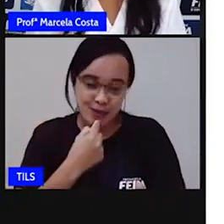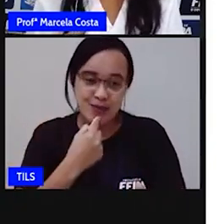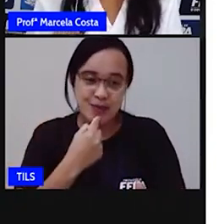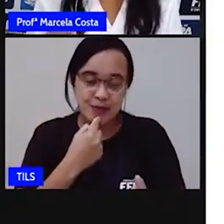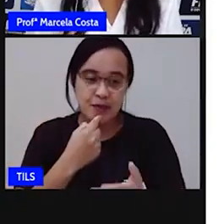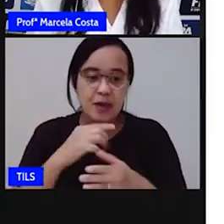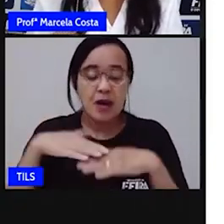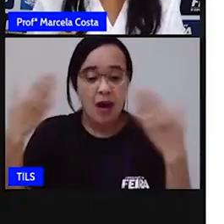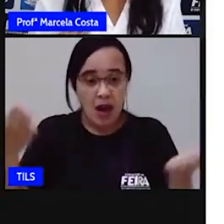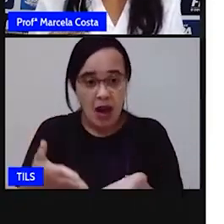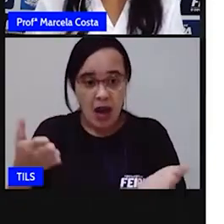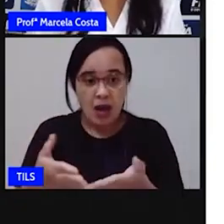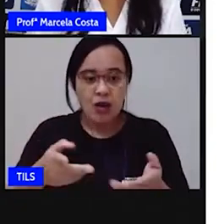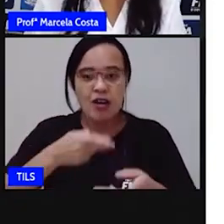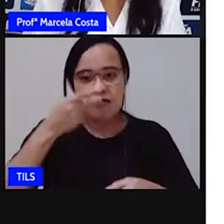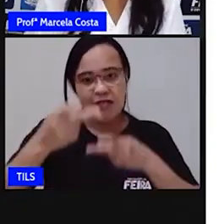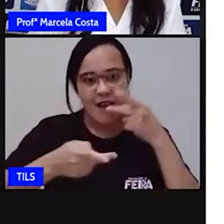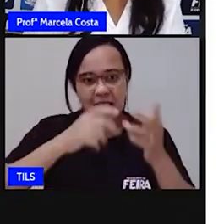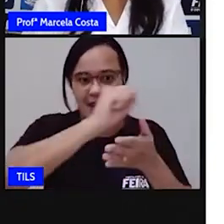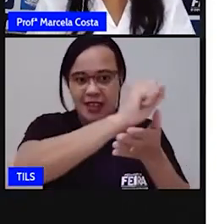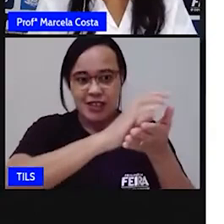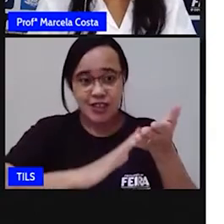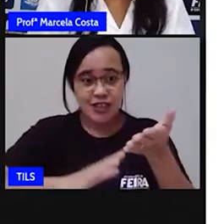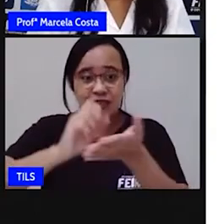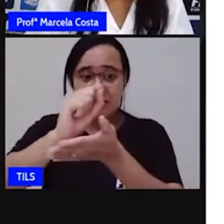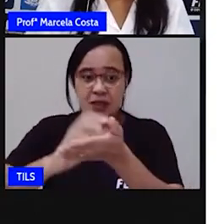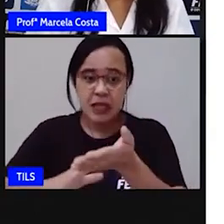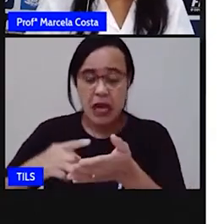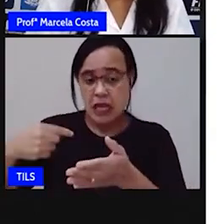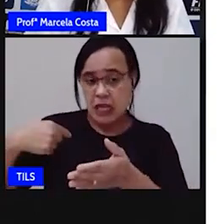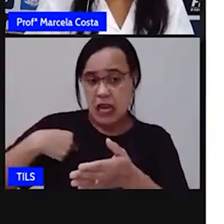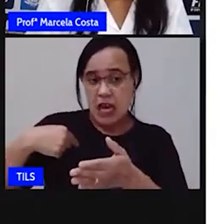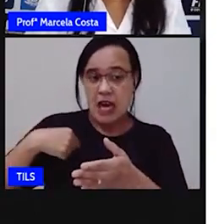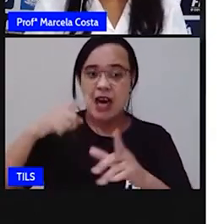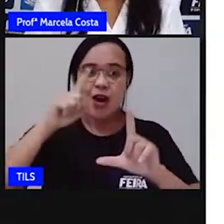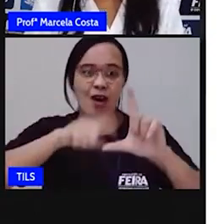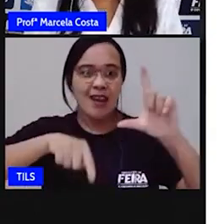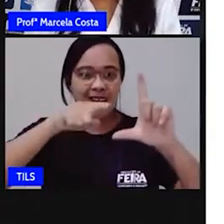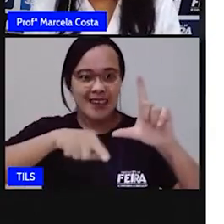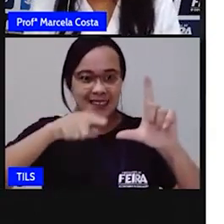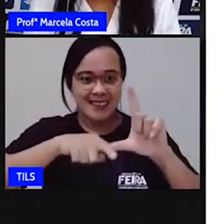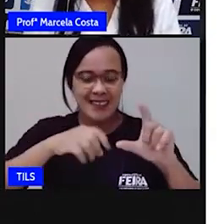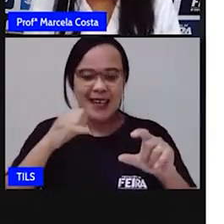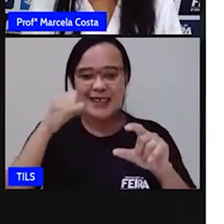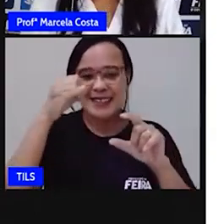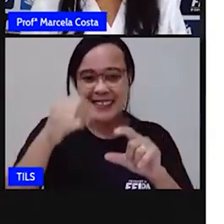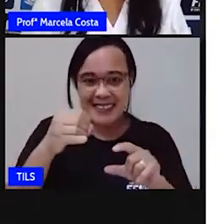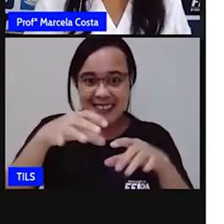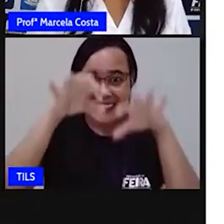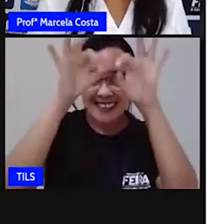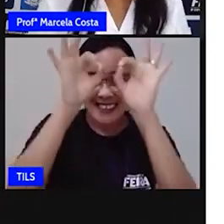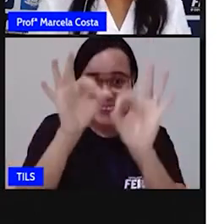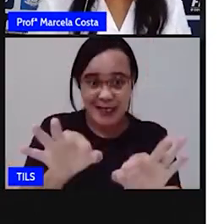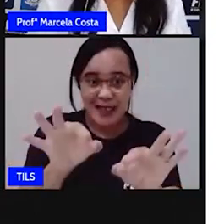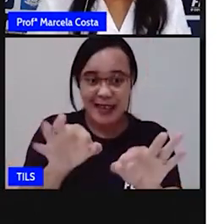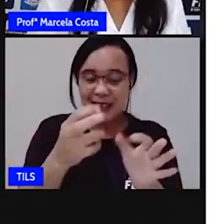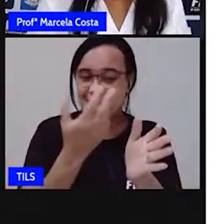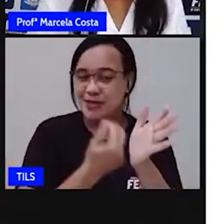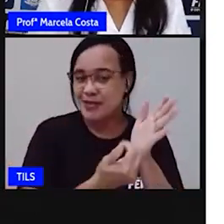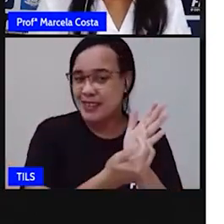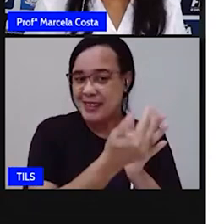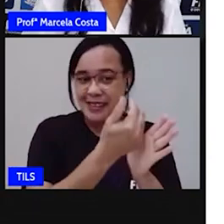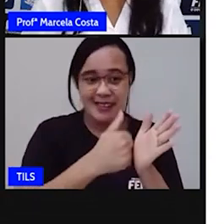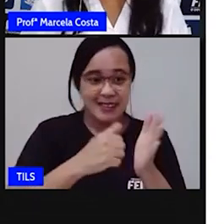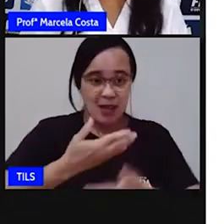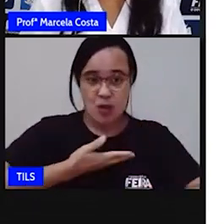Eu vou falar aqui da dica e aí Proione vai fazer a letra. Se ela acertar, eu não desenho nenhuma